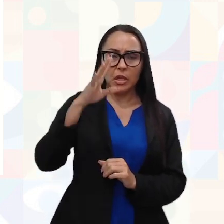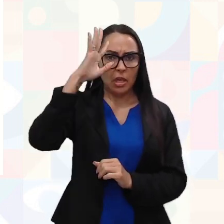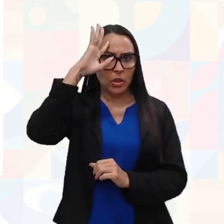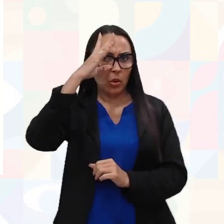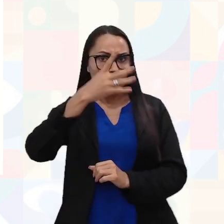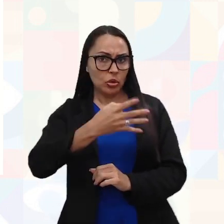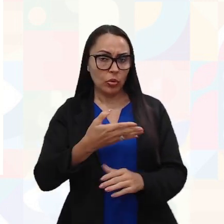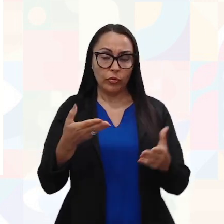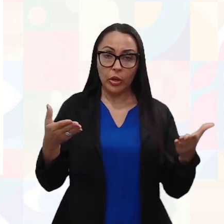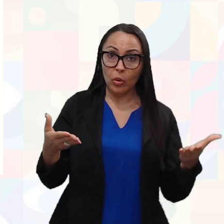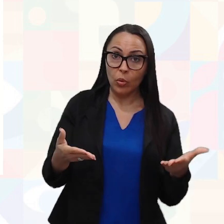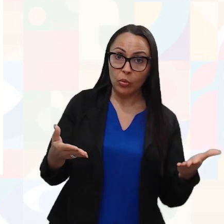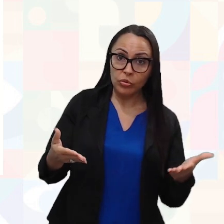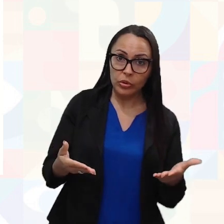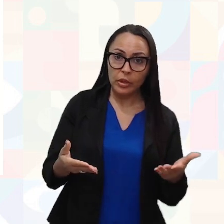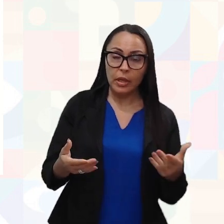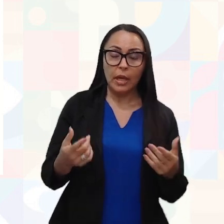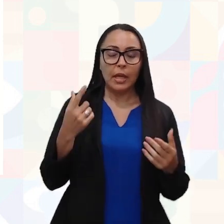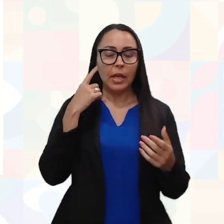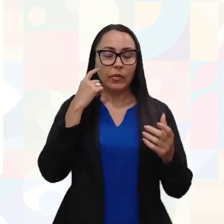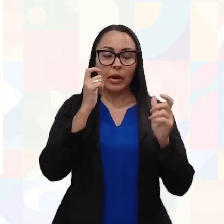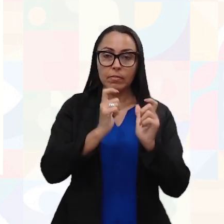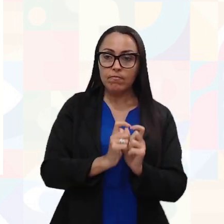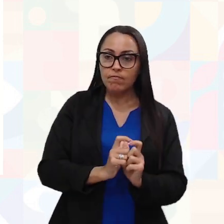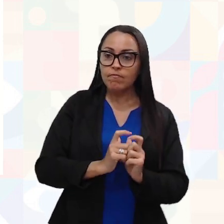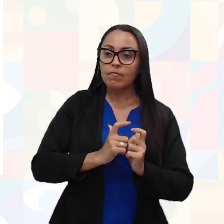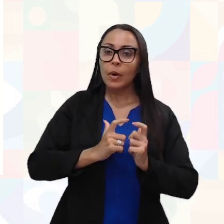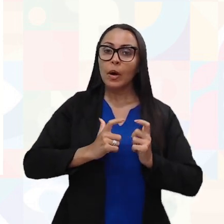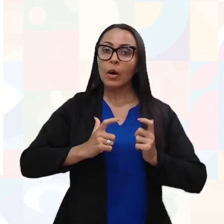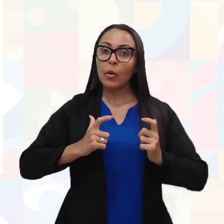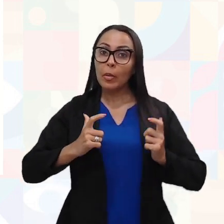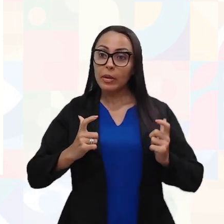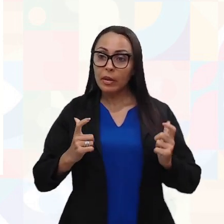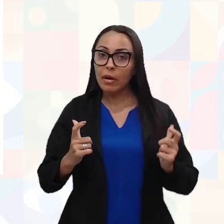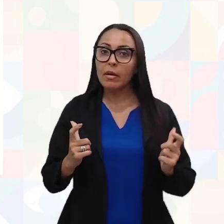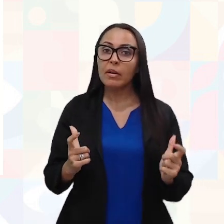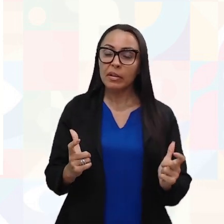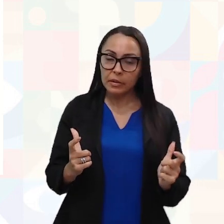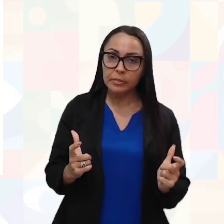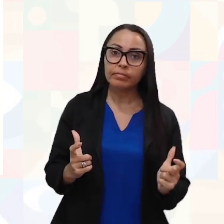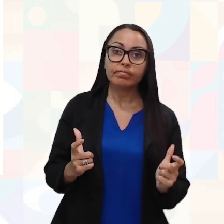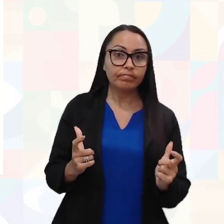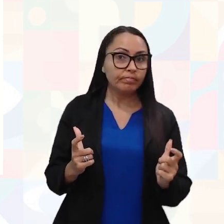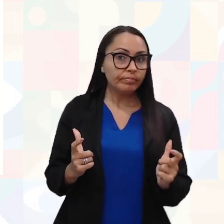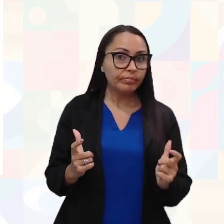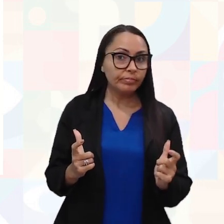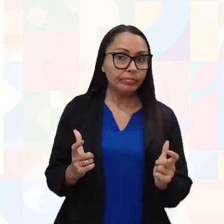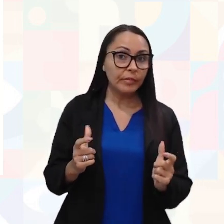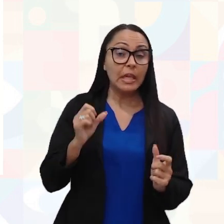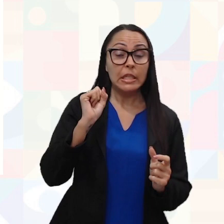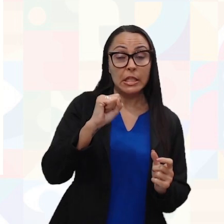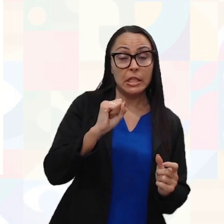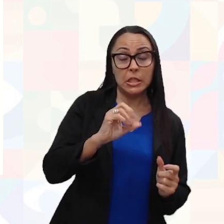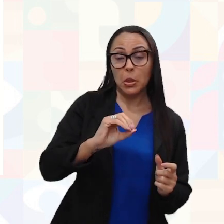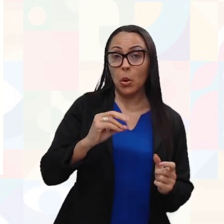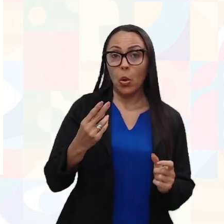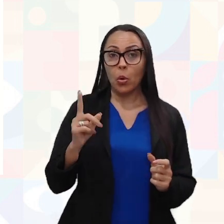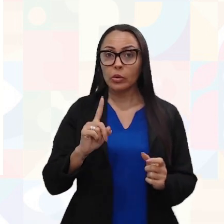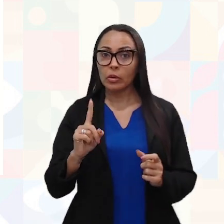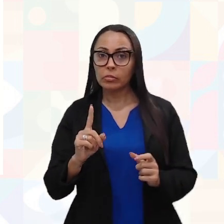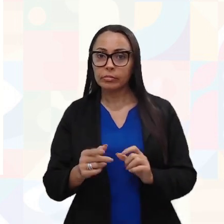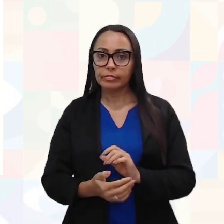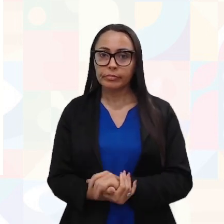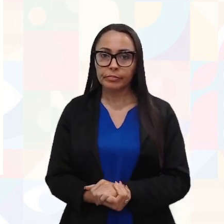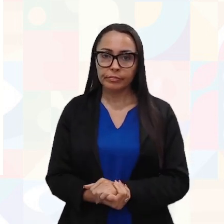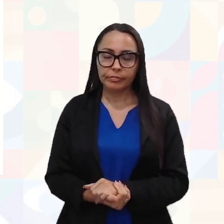falha hoje, ela vai aumentar com o passar do tempo? Ela vai ficar maior? Ela vai dar mais prejuízo? Sim ou não? Isso precisa ser